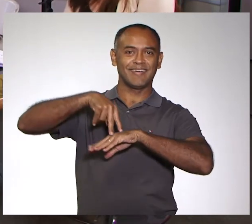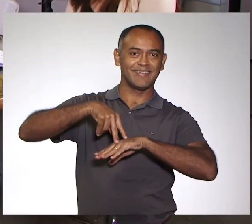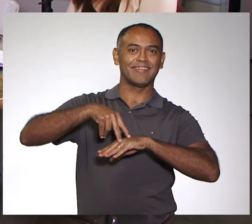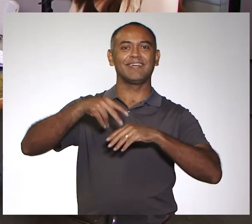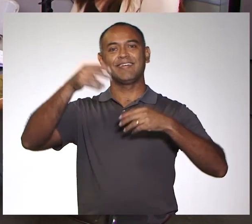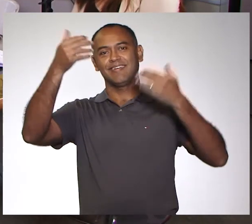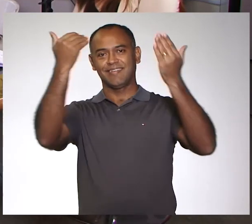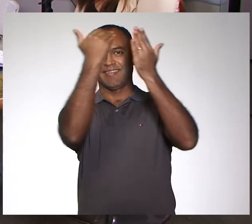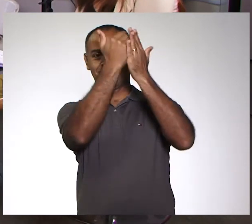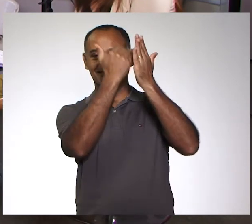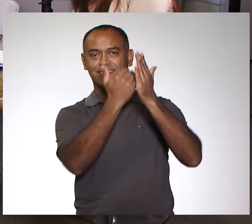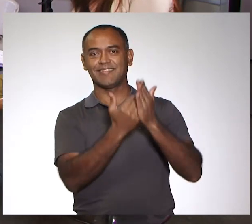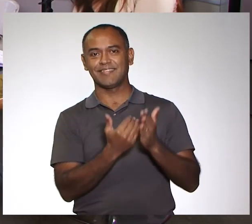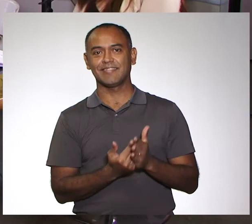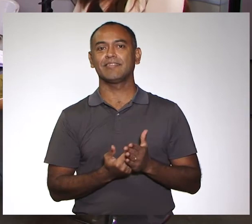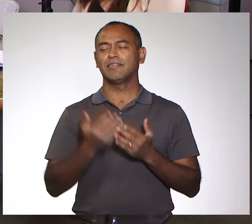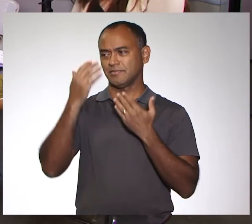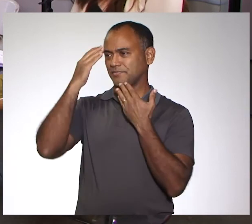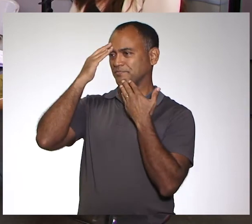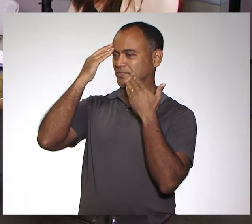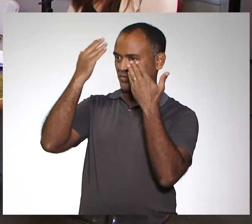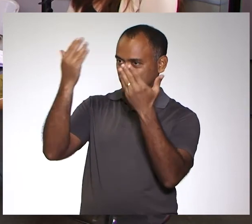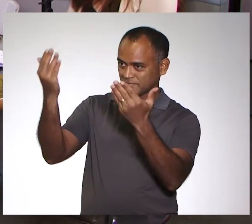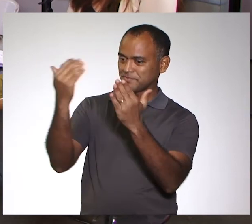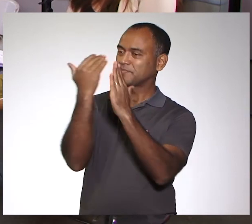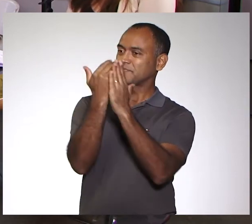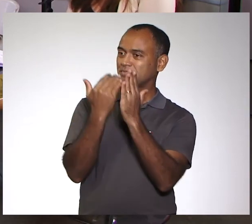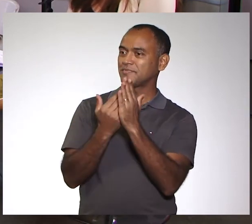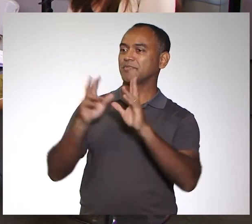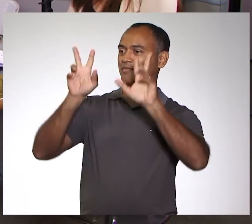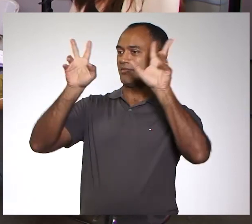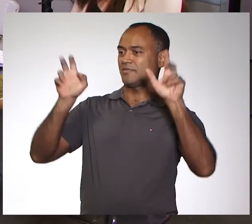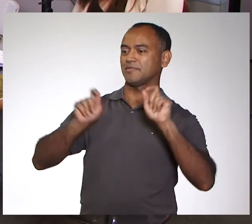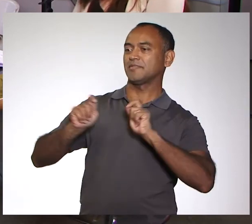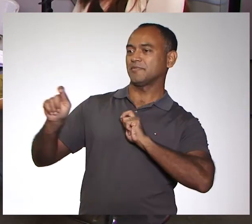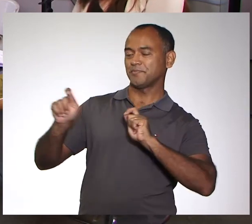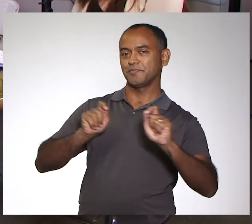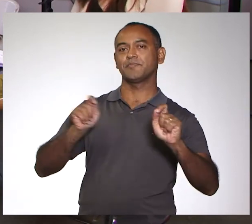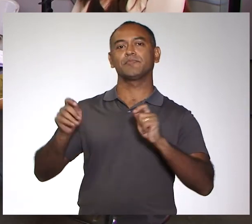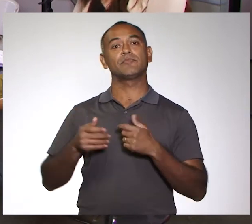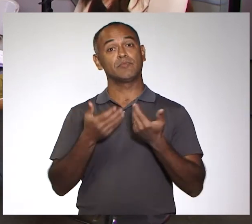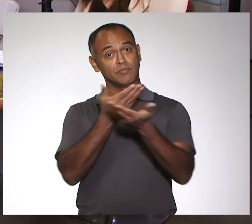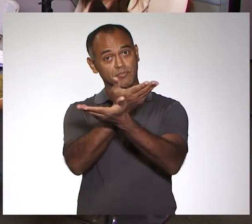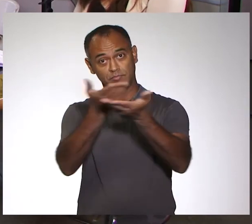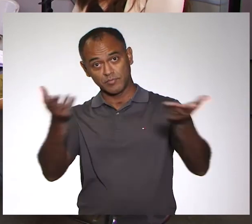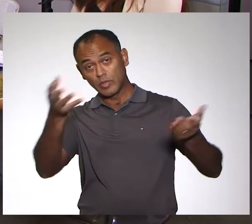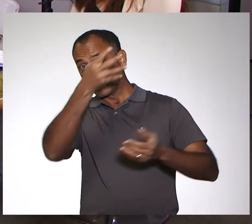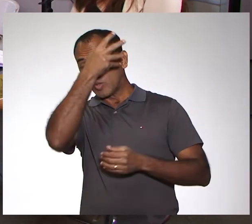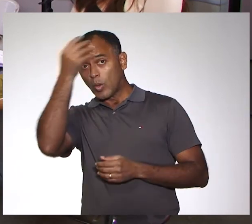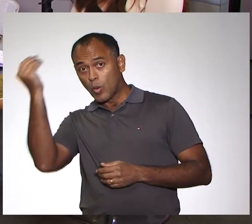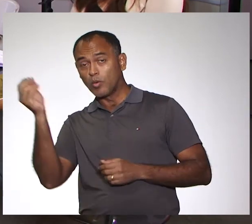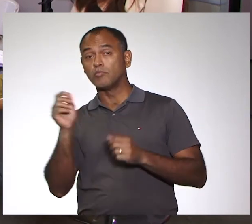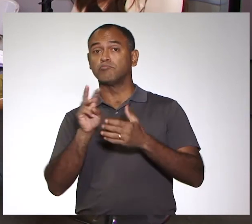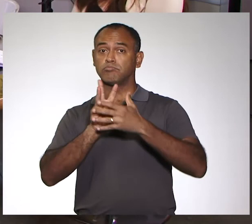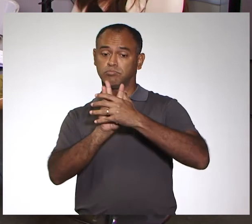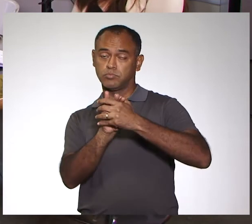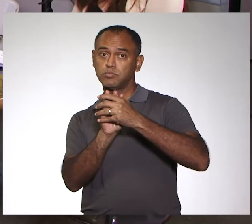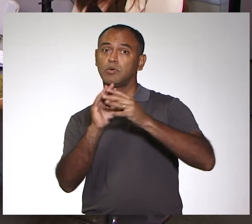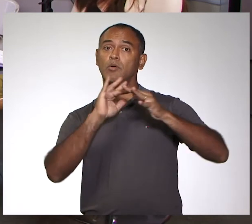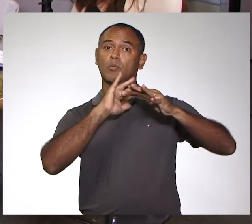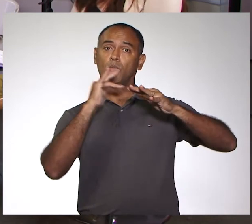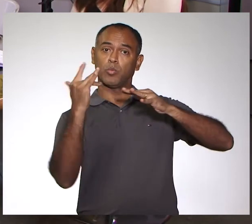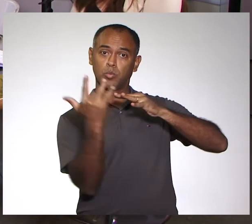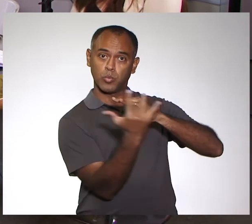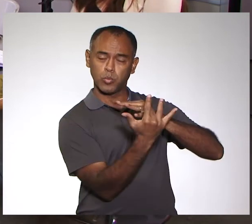participar desse programa. Muito obrigada pela sua presença no programa O Assunto à Gestão. E não esqueça, a UFRR está nas redes